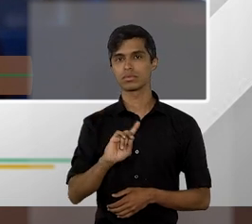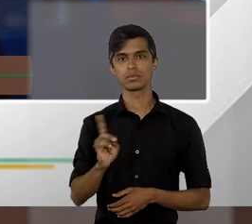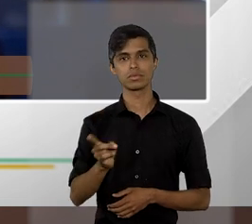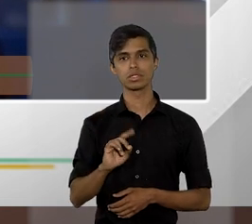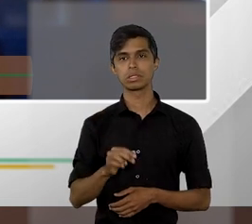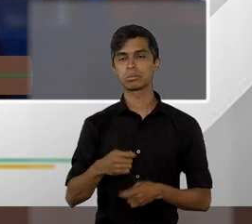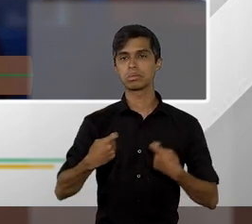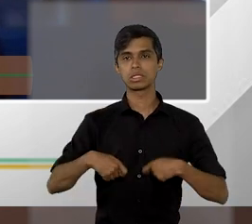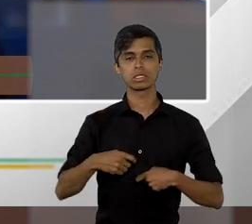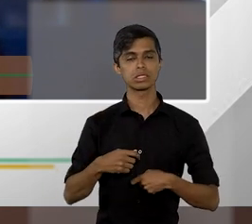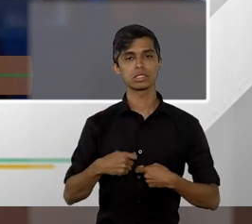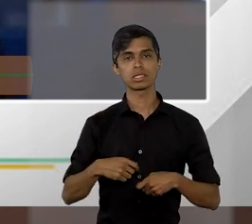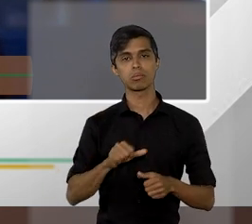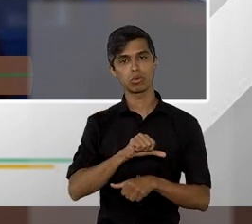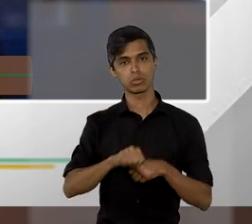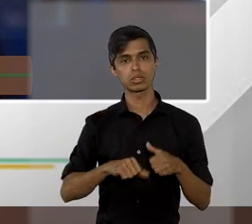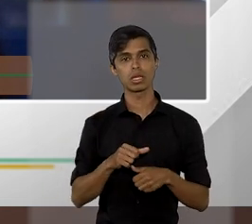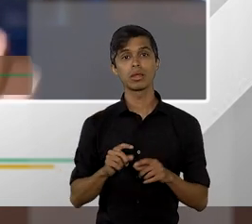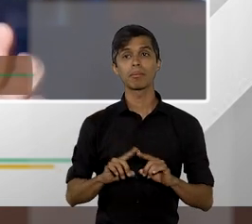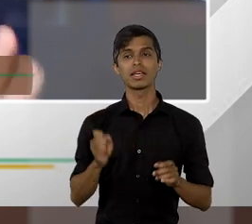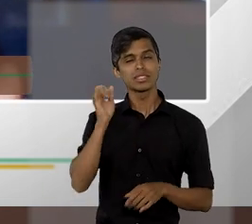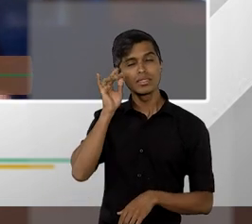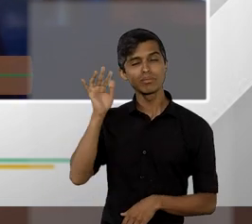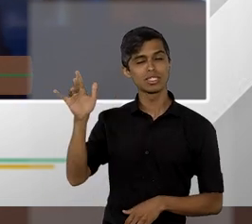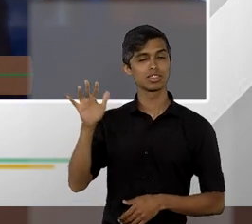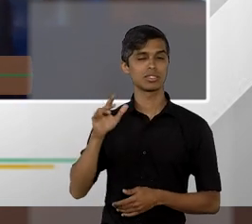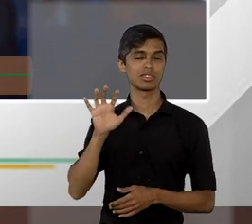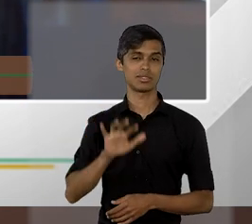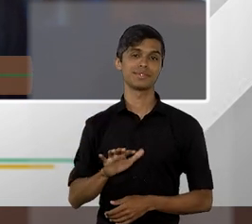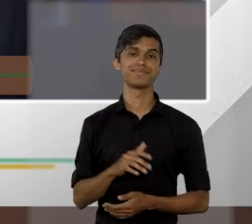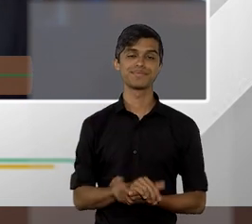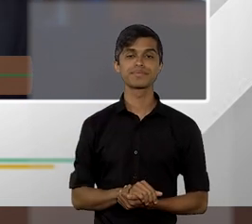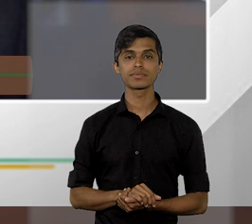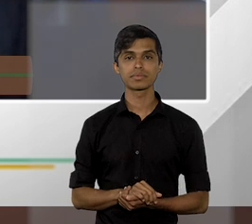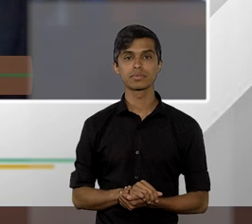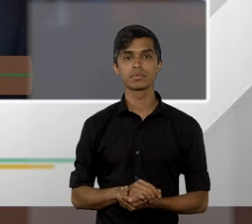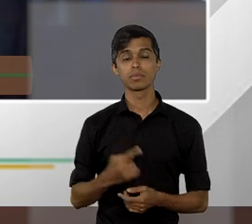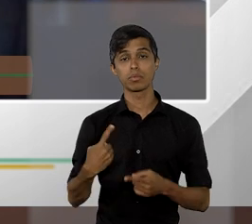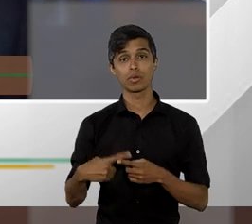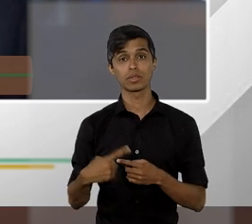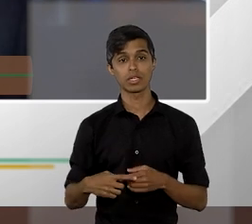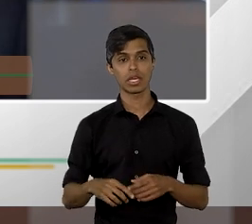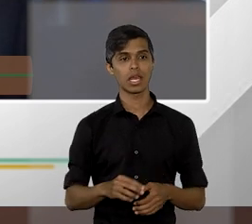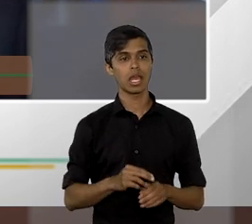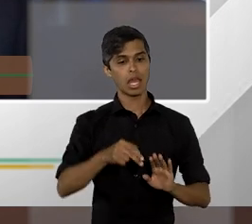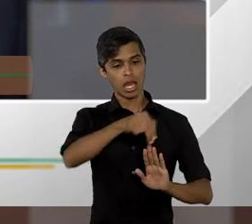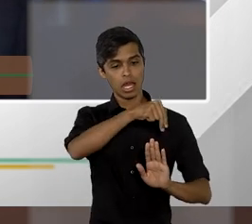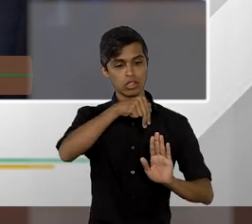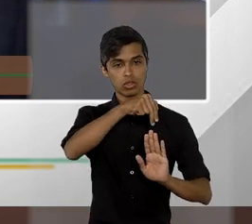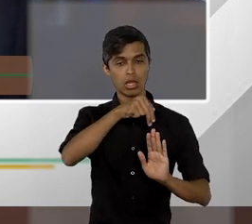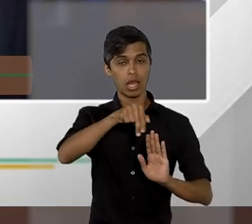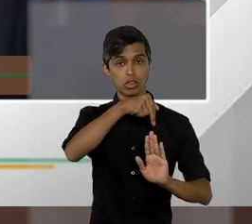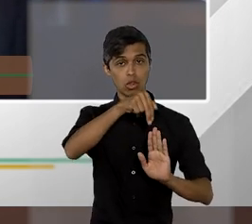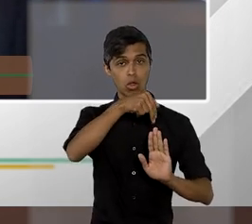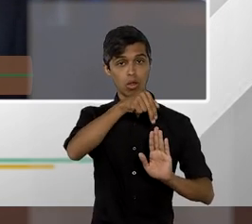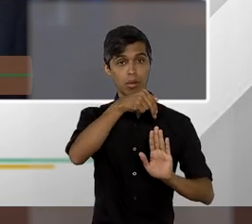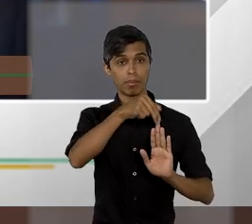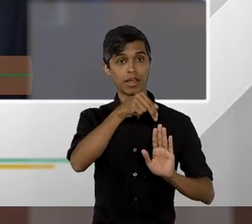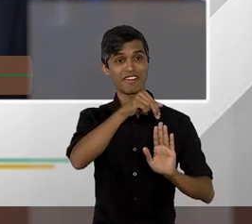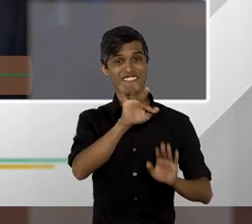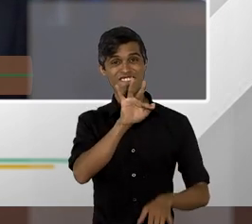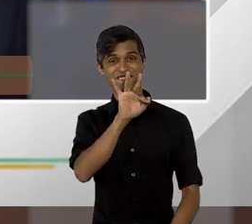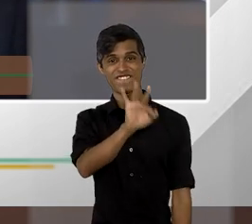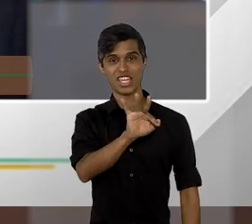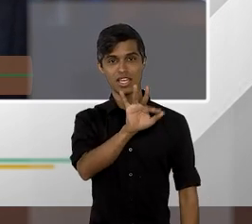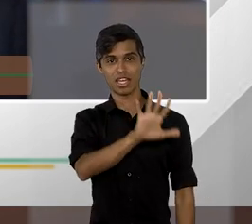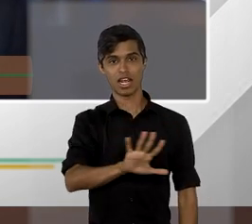ter, mas é um pouco do imaginário, em função dessa prevalência da norma federal regendo a nossa vida. Nós somos um